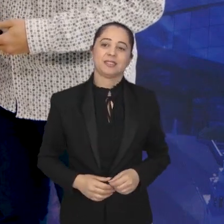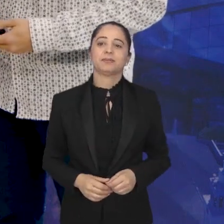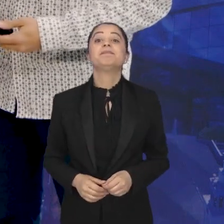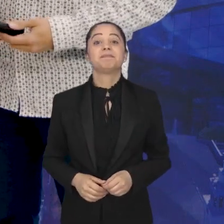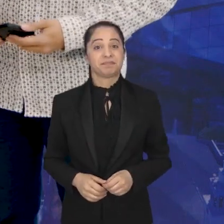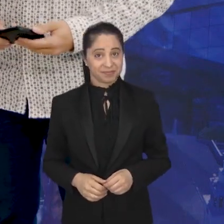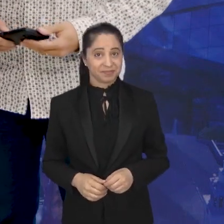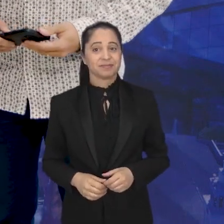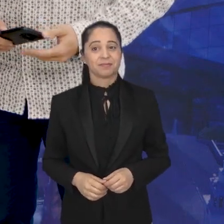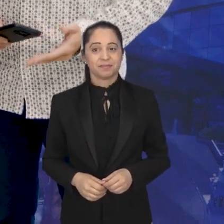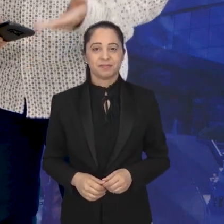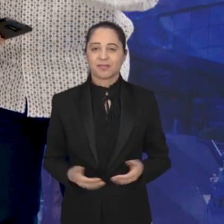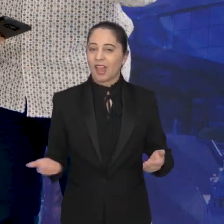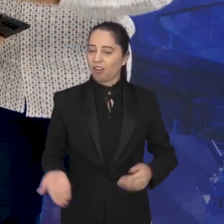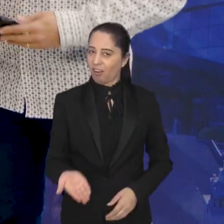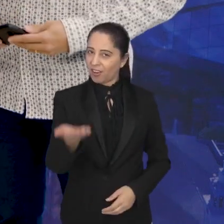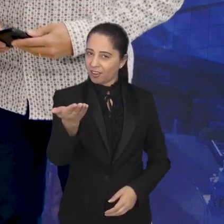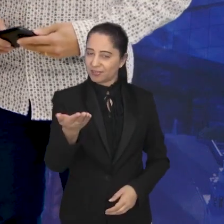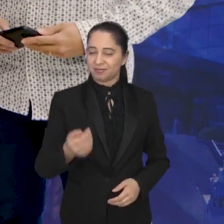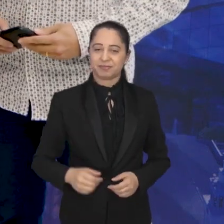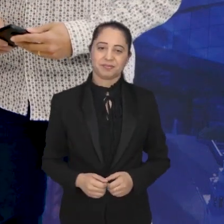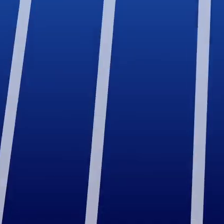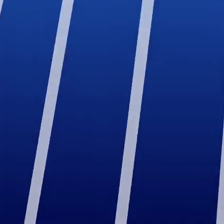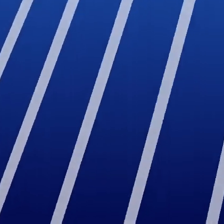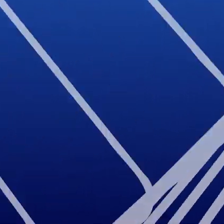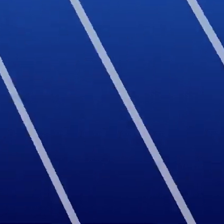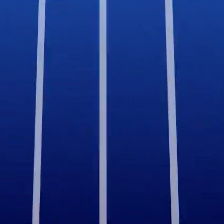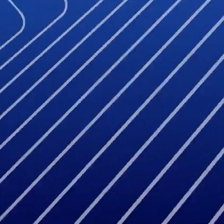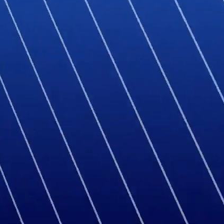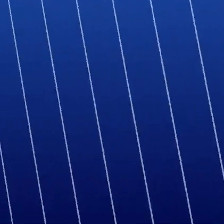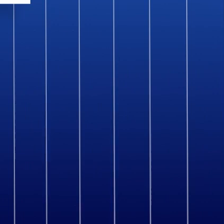agradeço. É isso aí, pessoal. Voltamos aí para a redação.